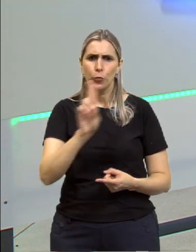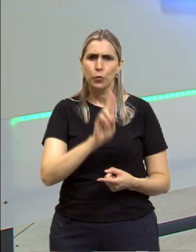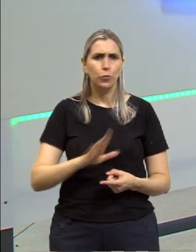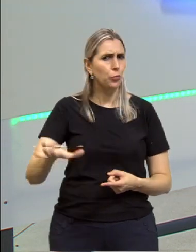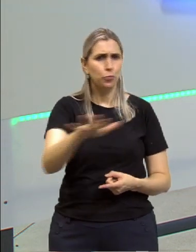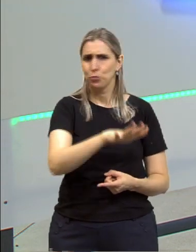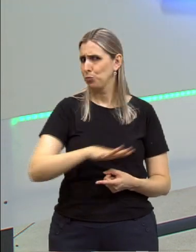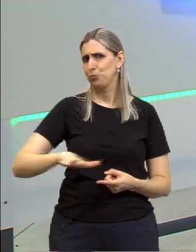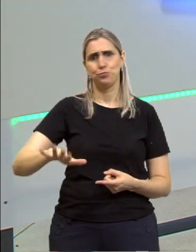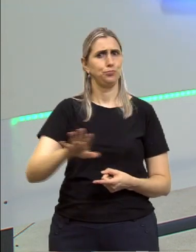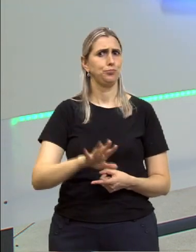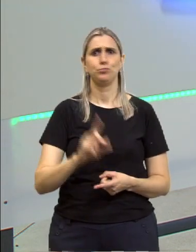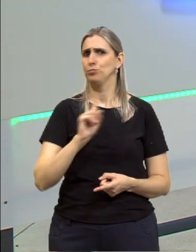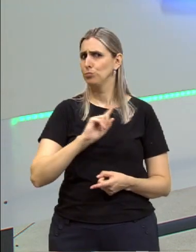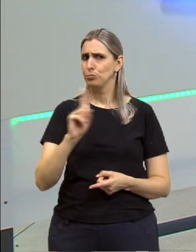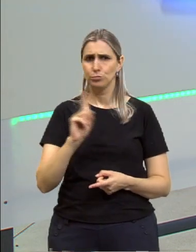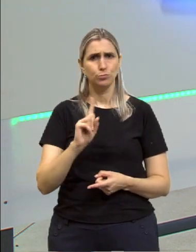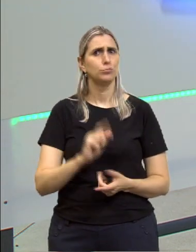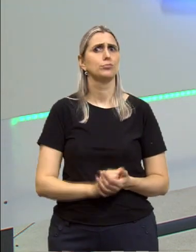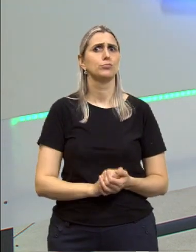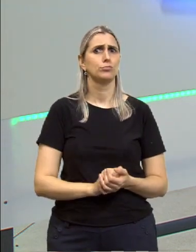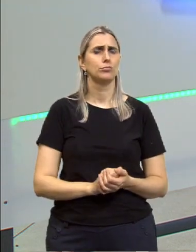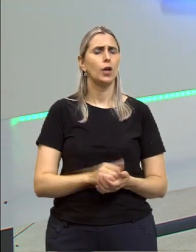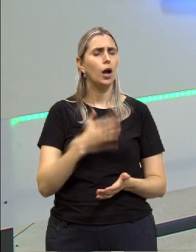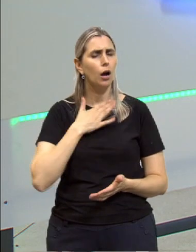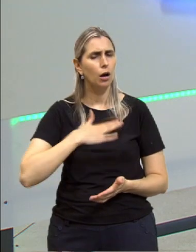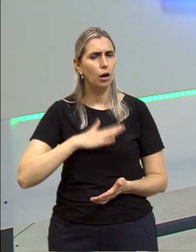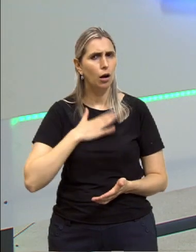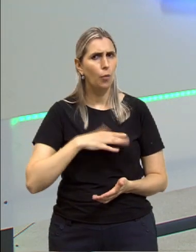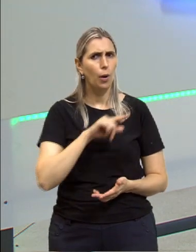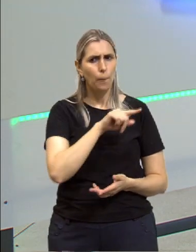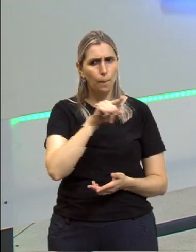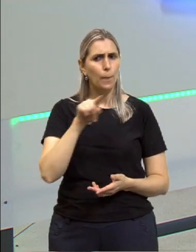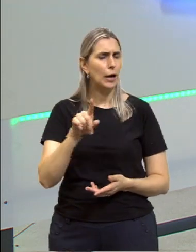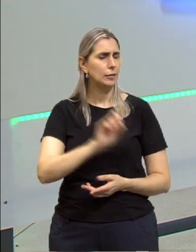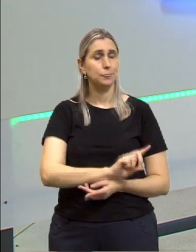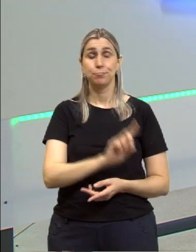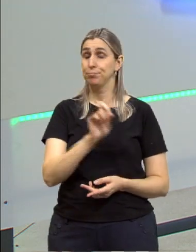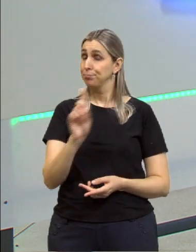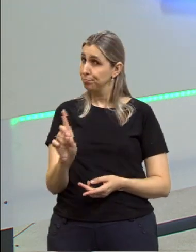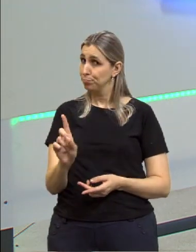universalmente válida. Não, calma, muita calma aí. Para eles, não.